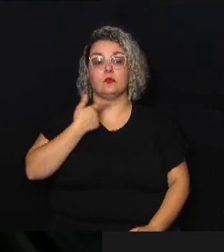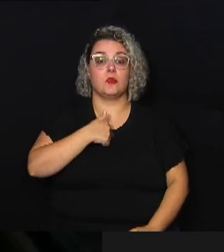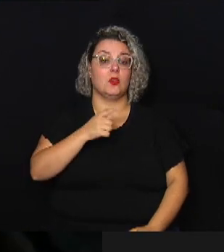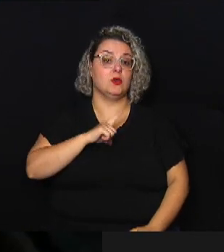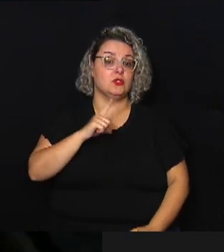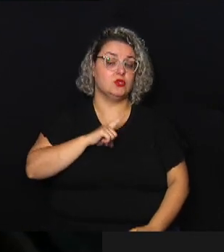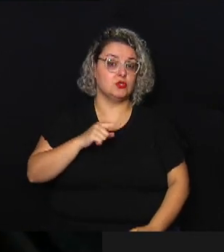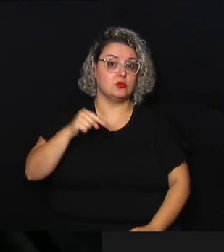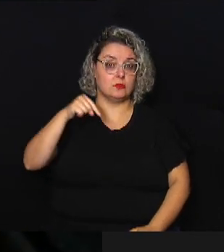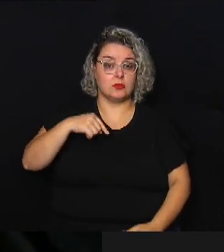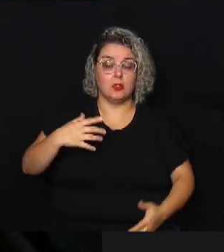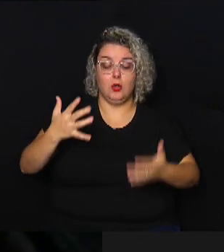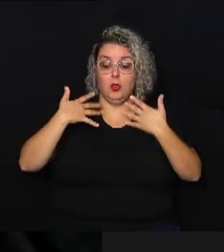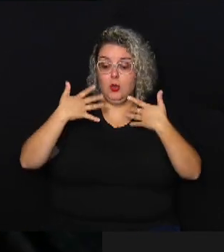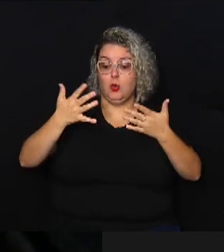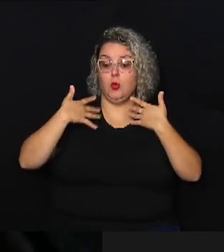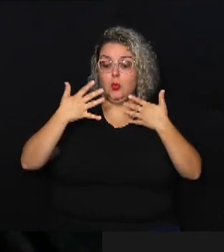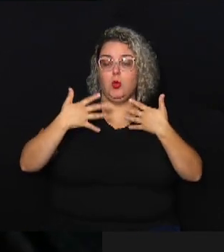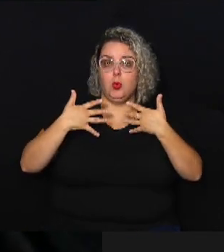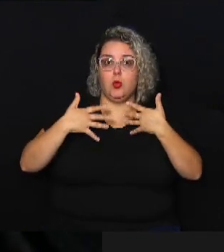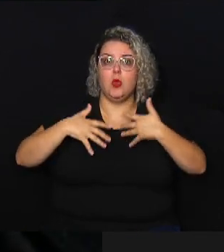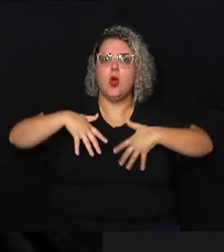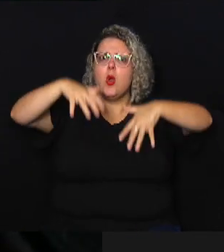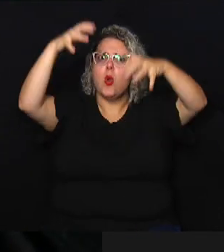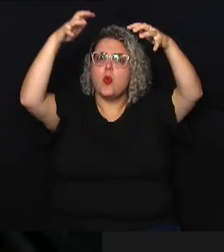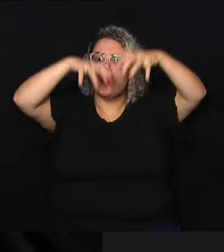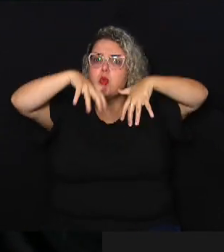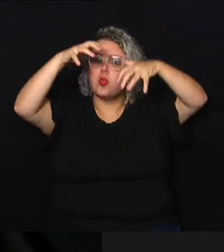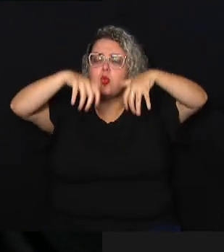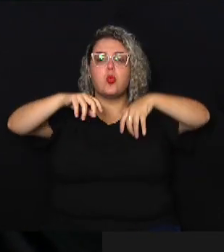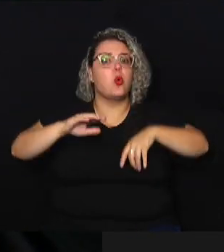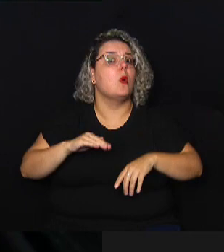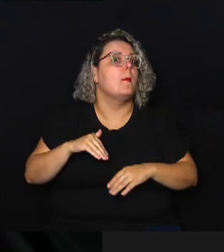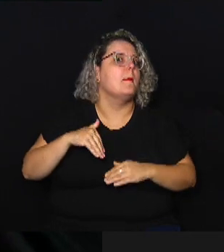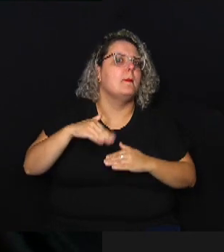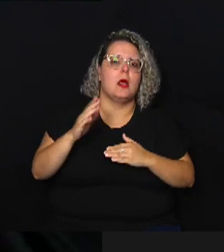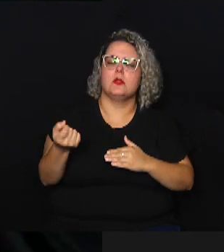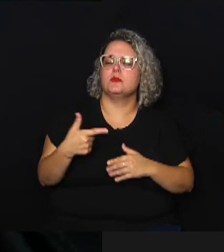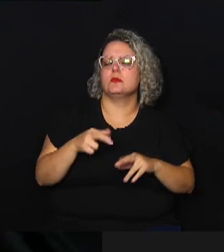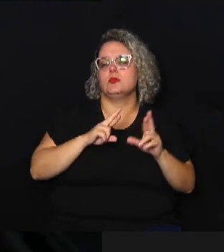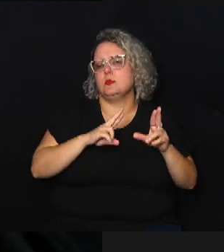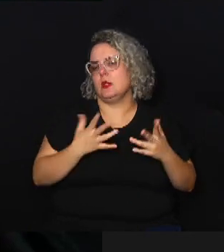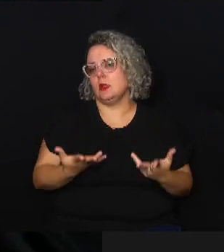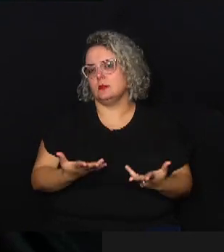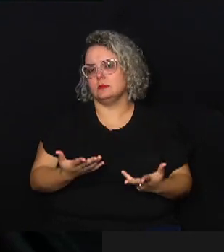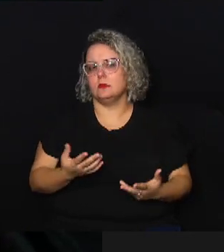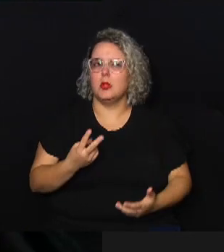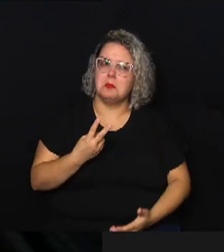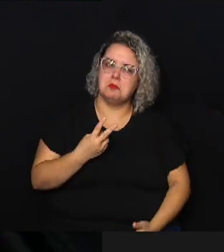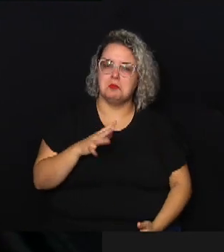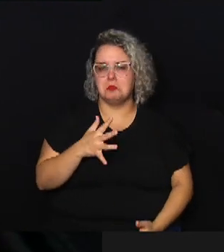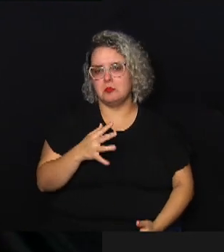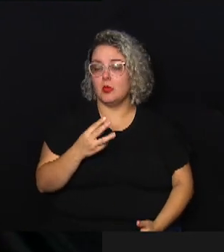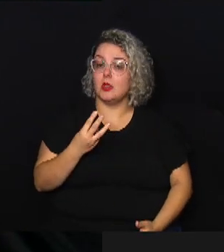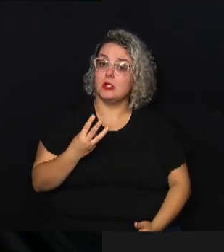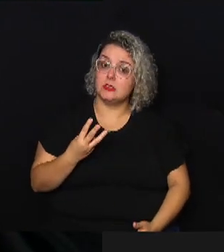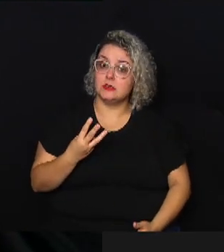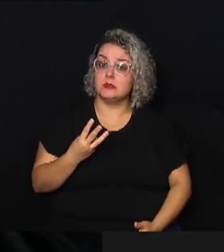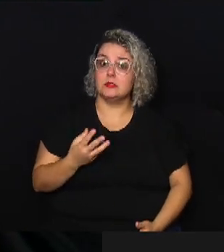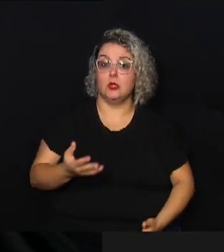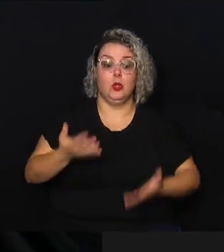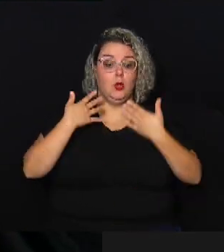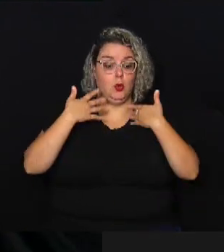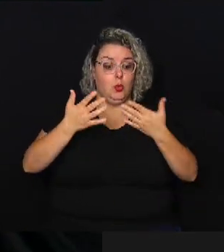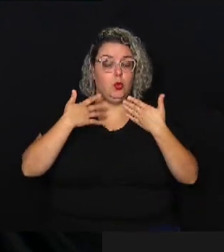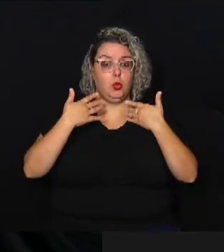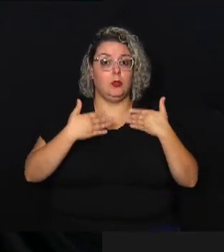este verão com chuvas acima da média há pelo menos dois três verões que nós